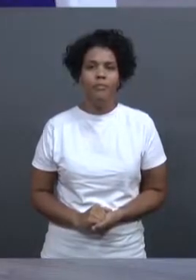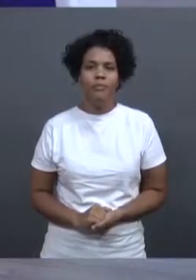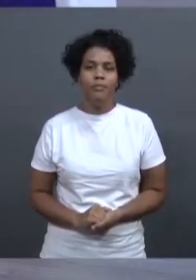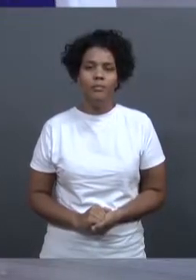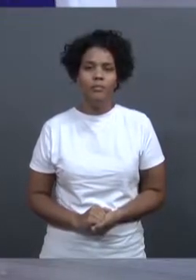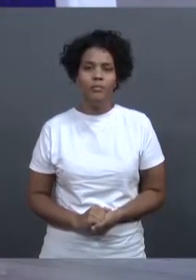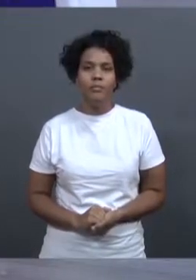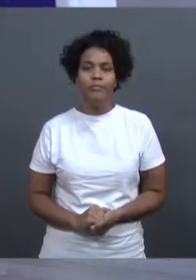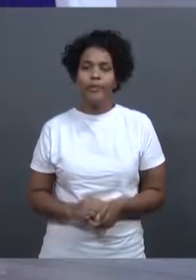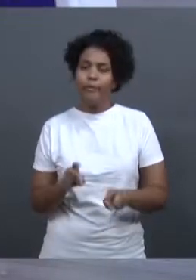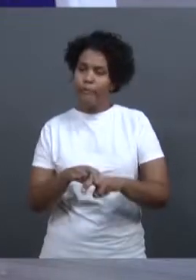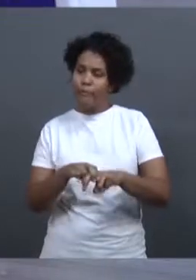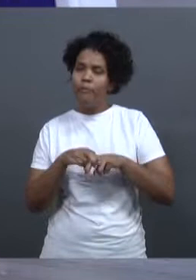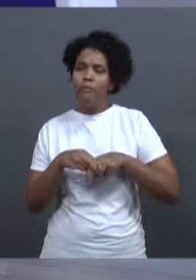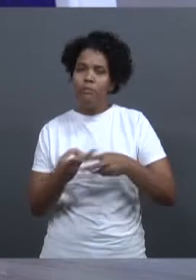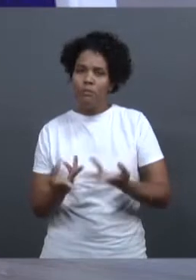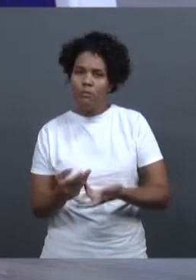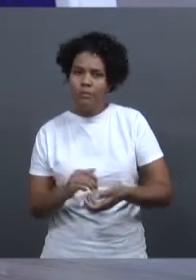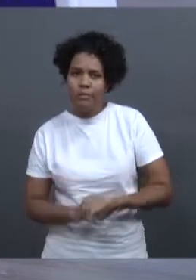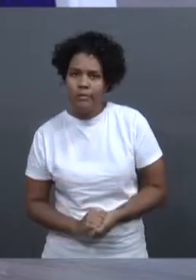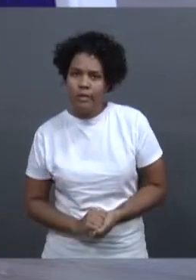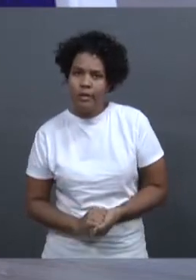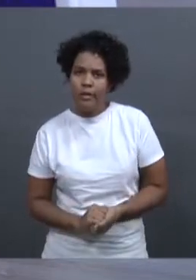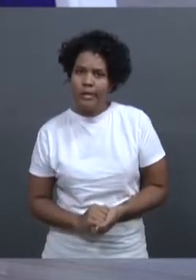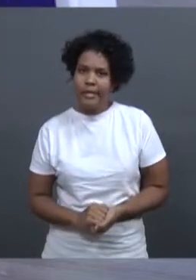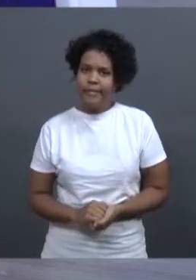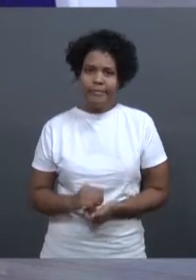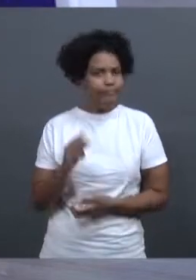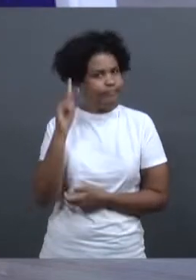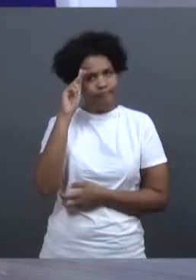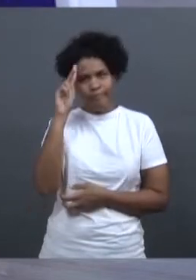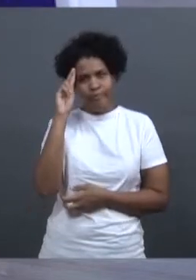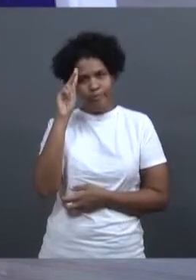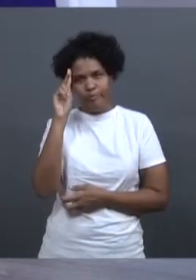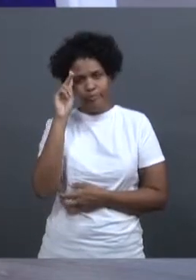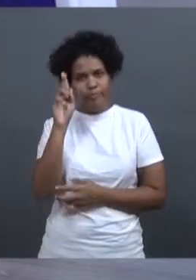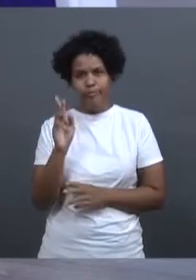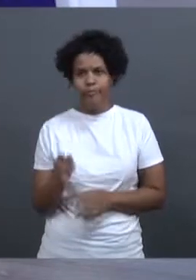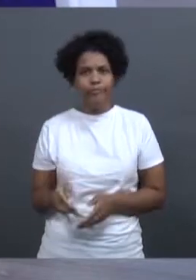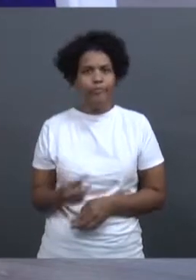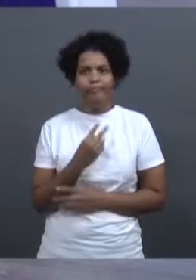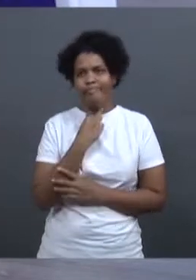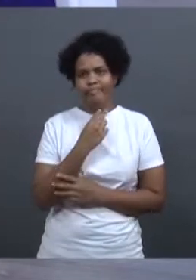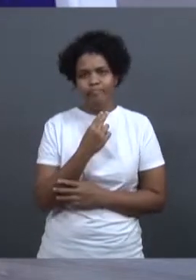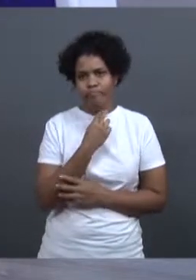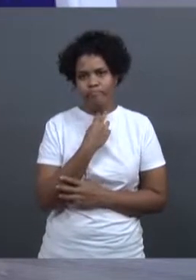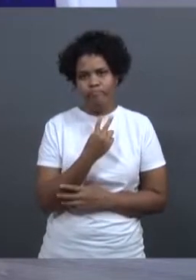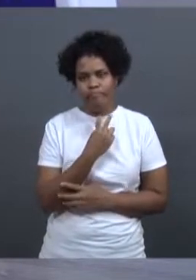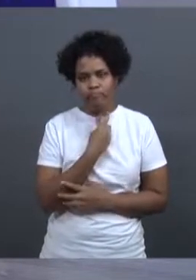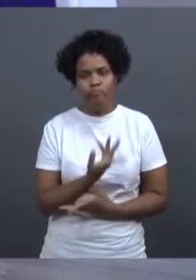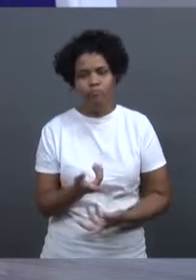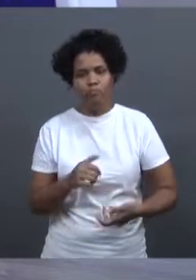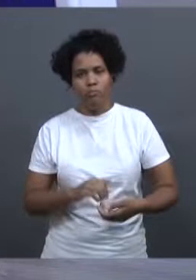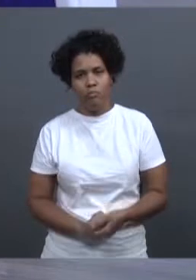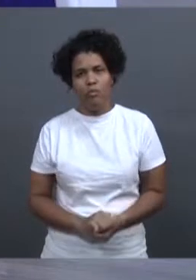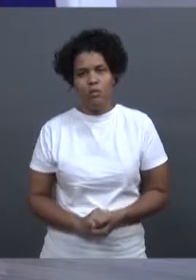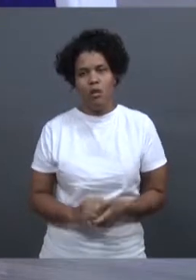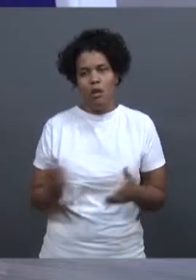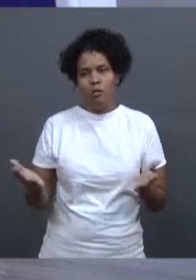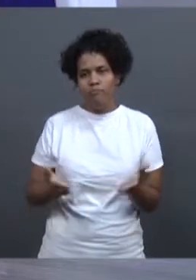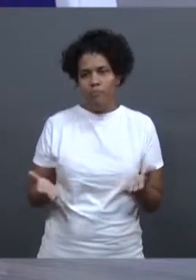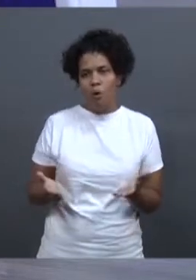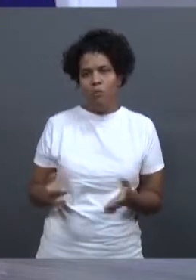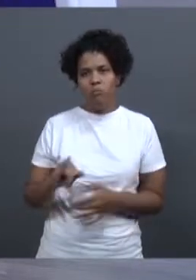E é por isso que não vamos esquecer dessa tragédia, vamos colocar em pauta isso no JU hoje, com a presença